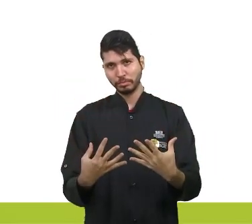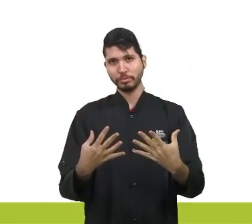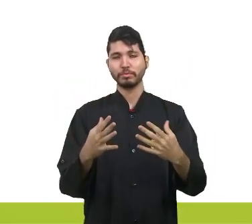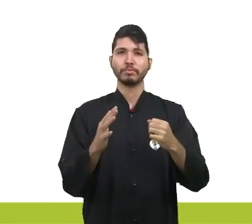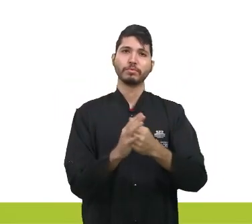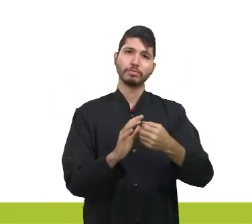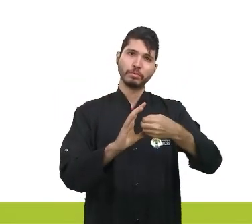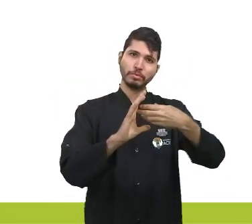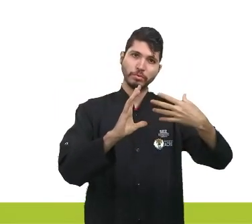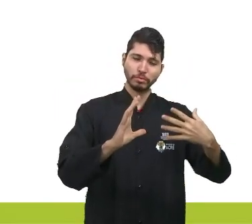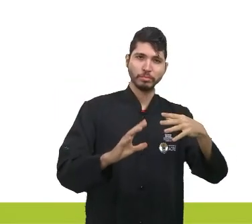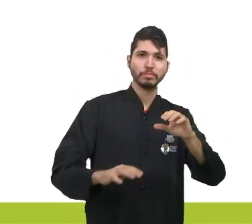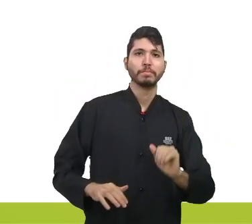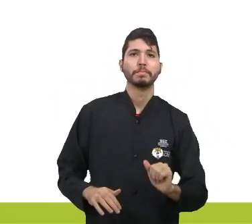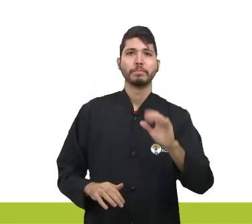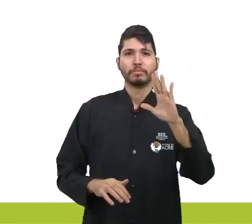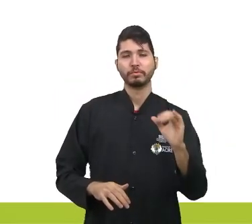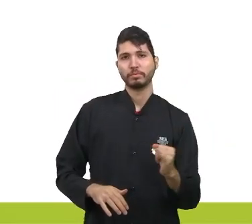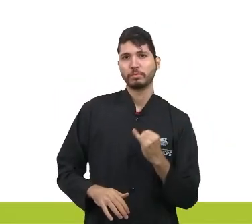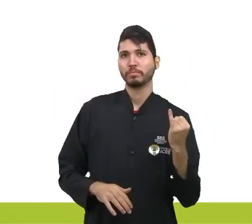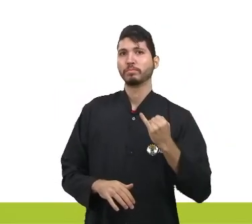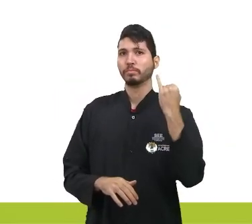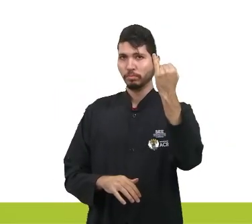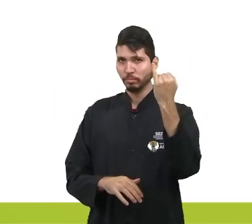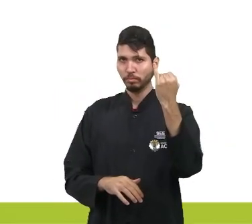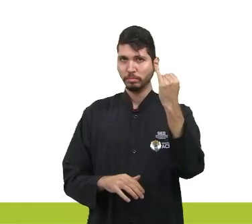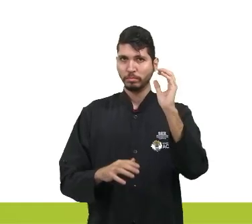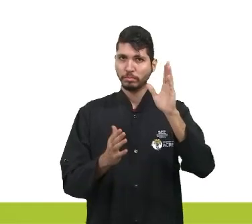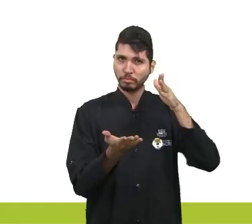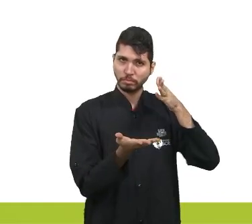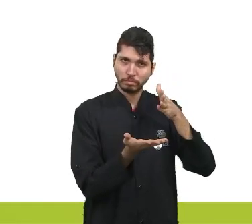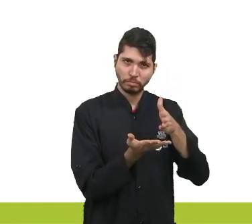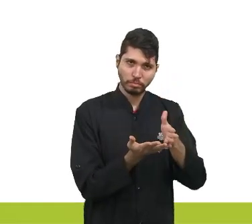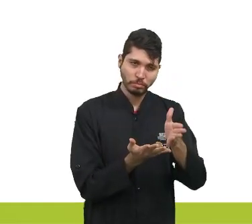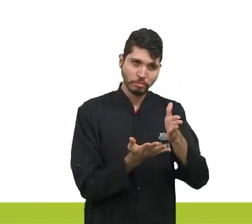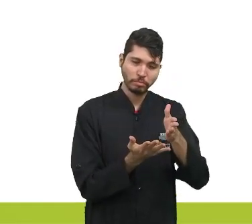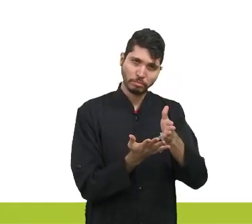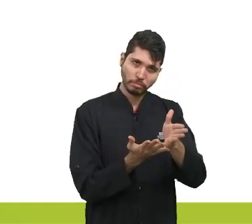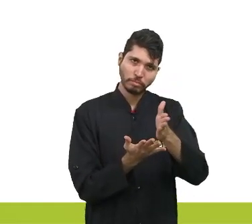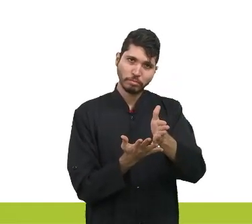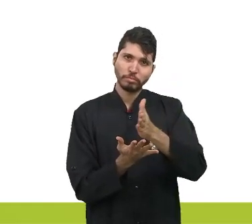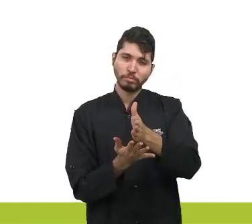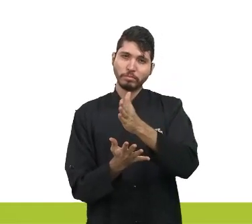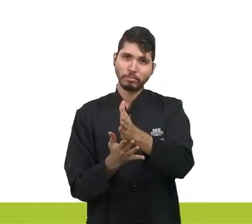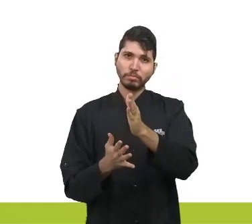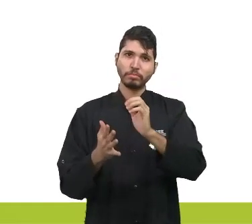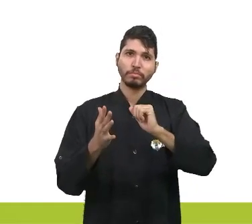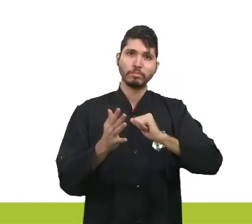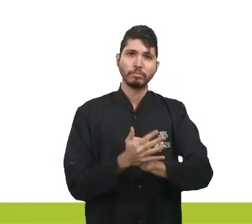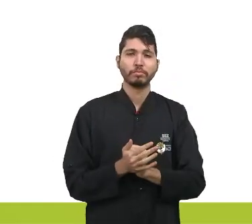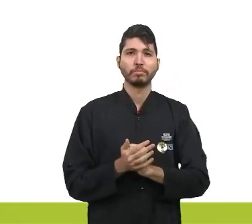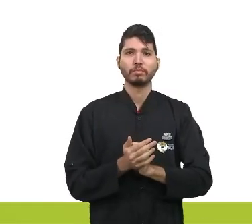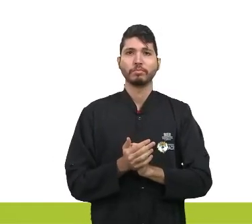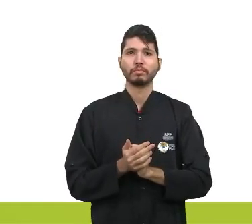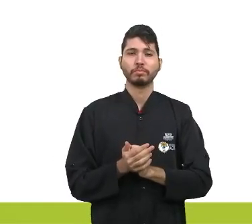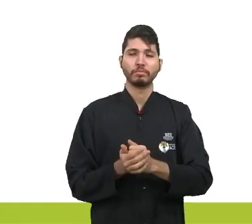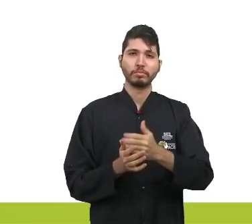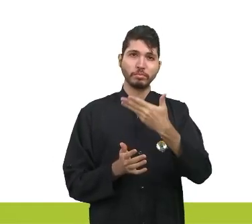mais salientes e que consiste na tendência ao adiamento das grandes decisões.